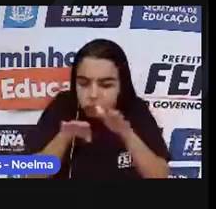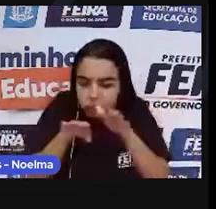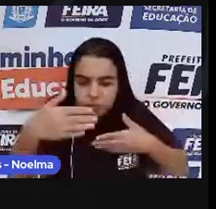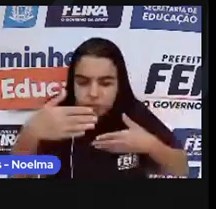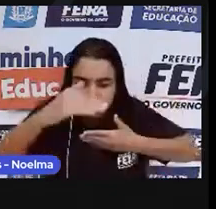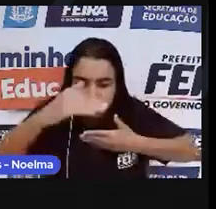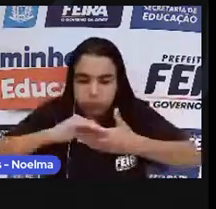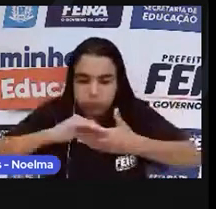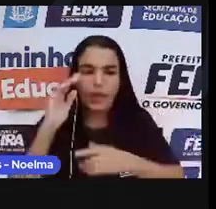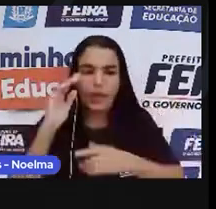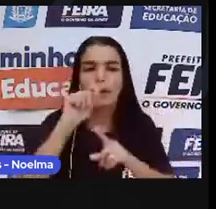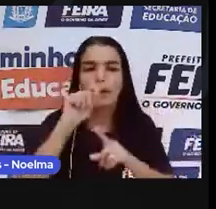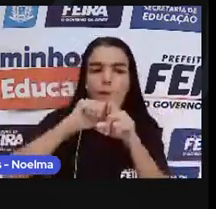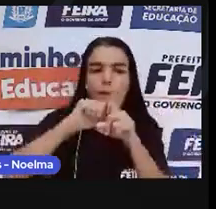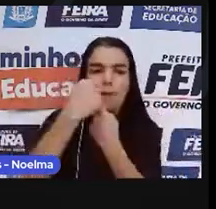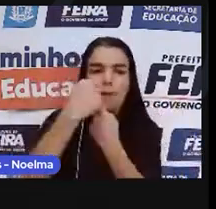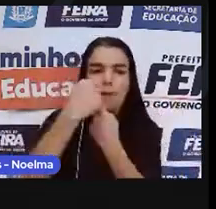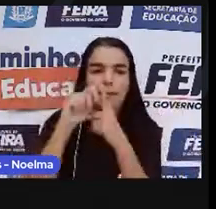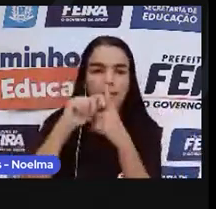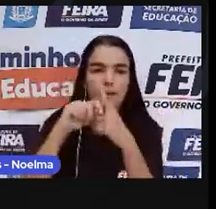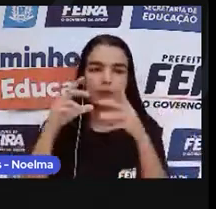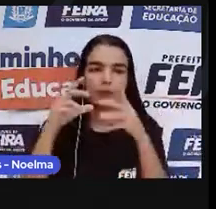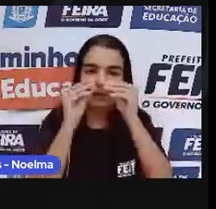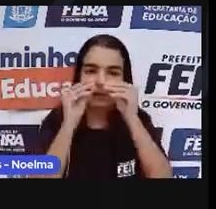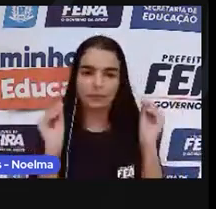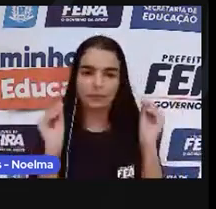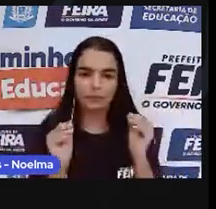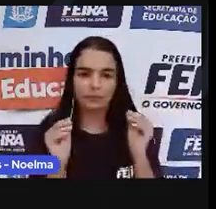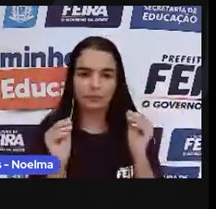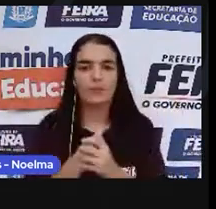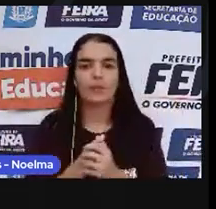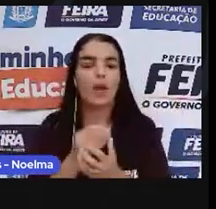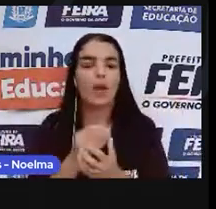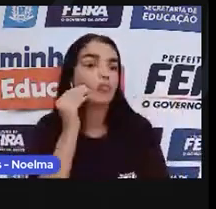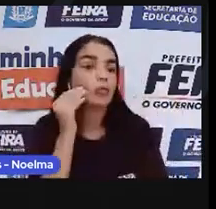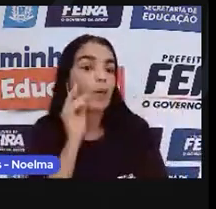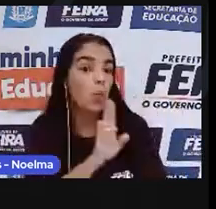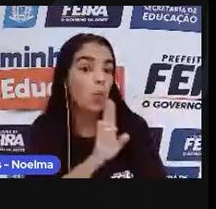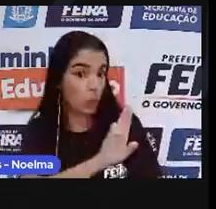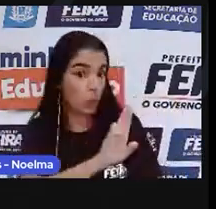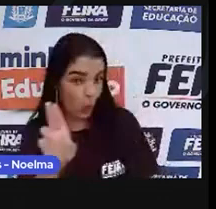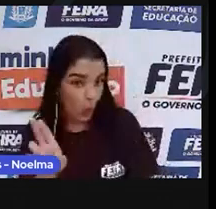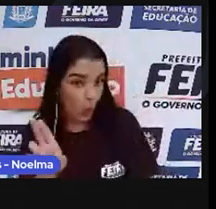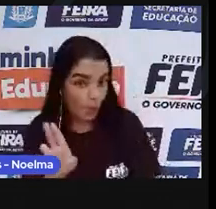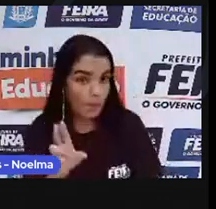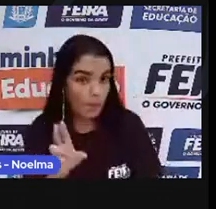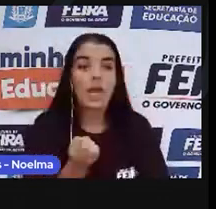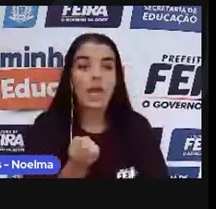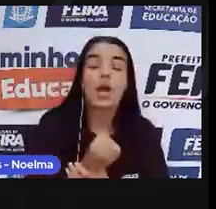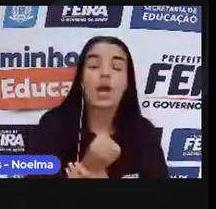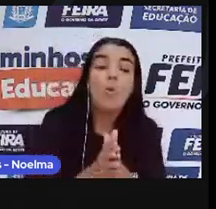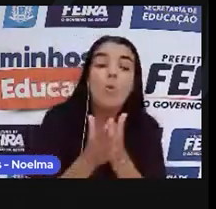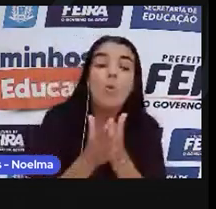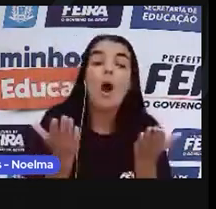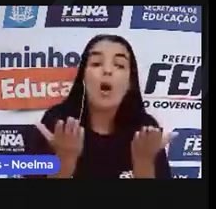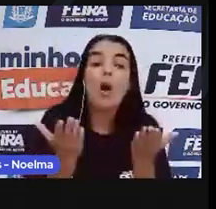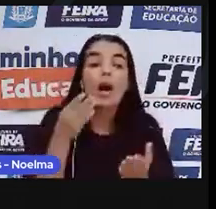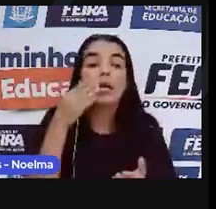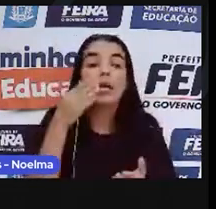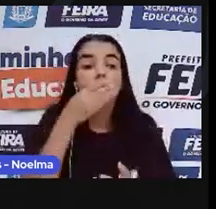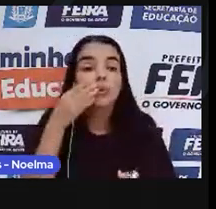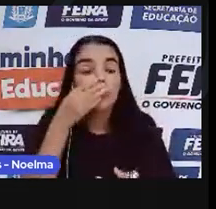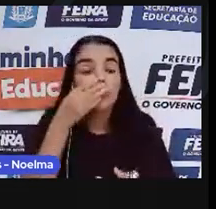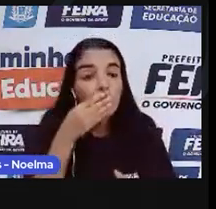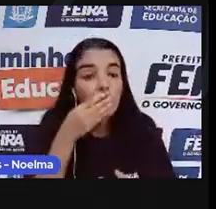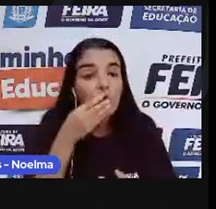de bananeiras. identificada com o nome do proprietário, o tipo de açúcar e seu peso, a mercadoria era